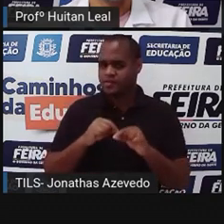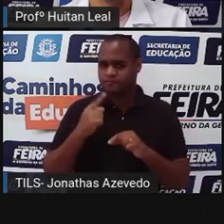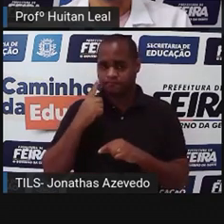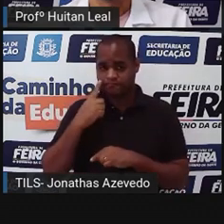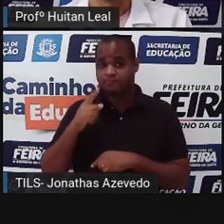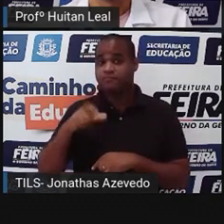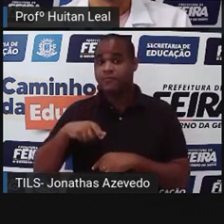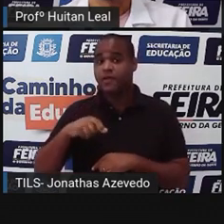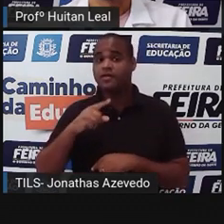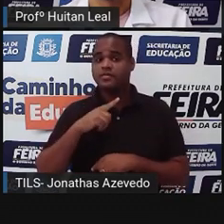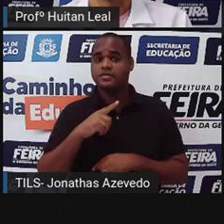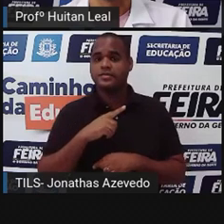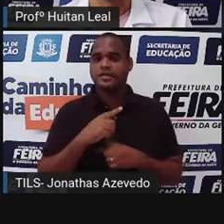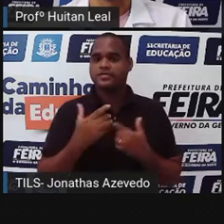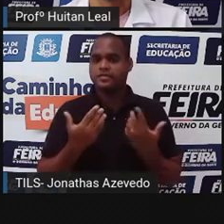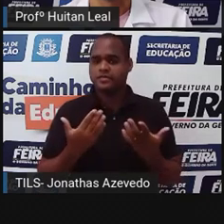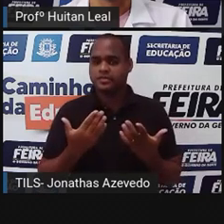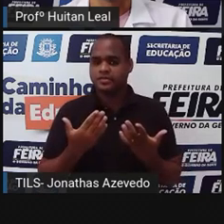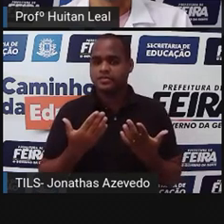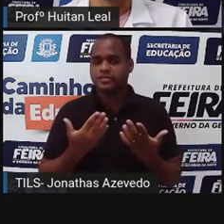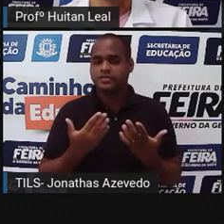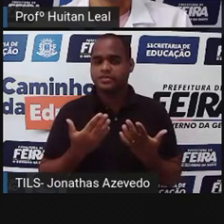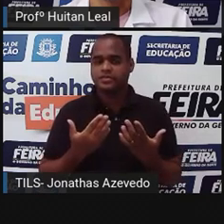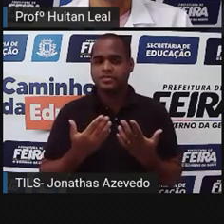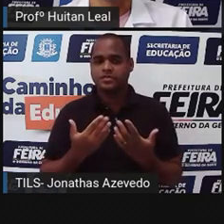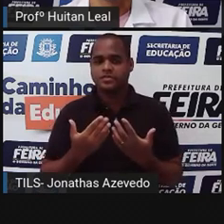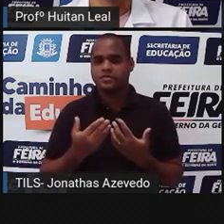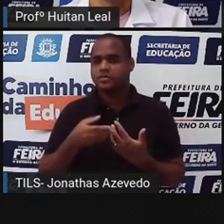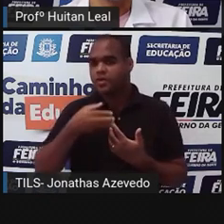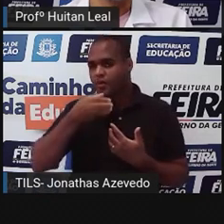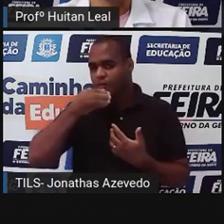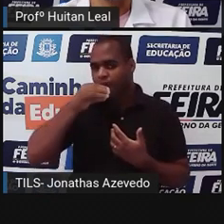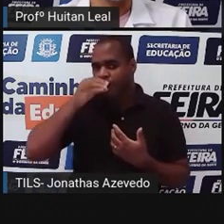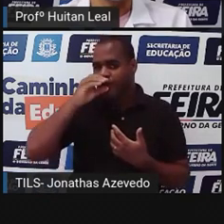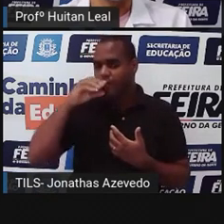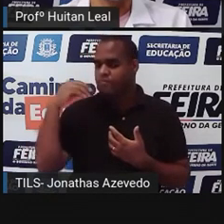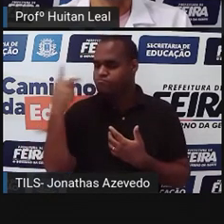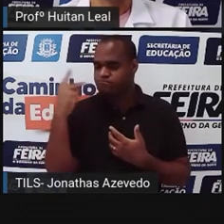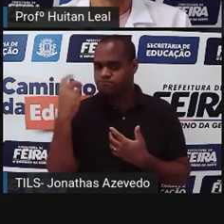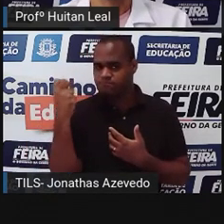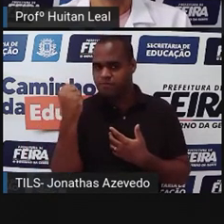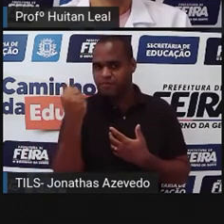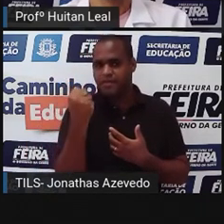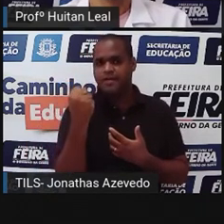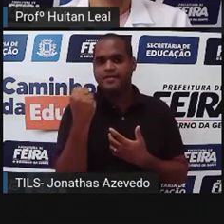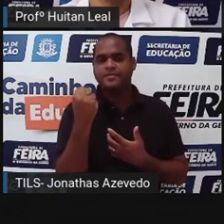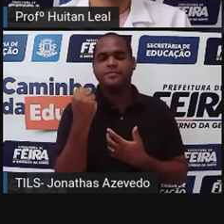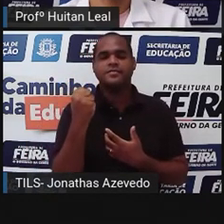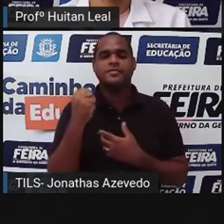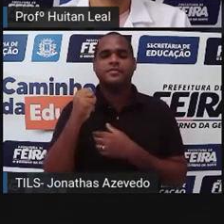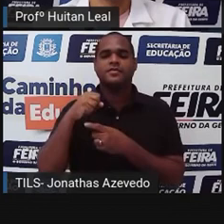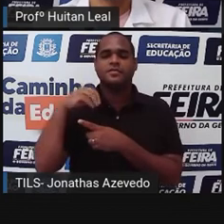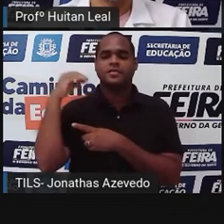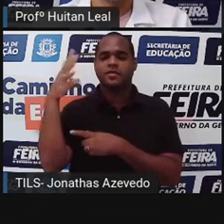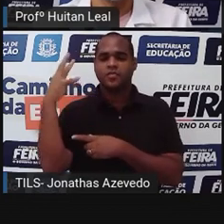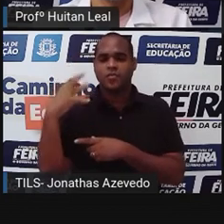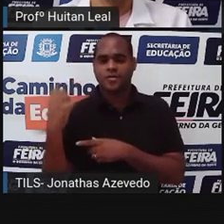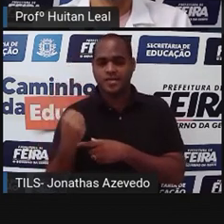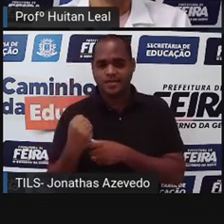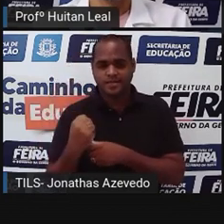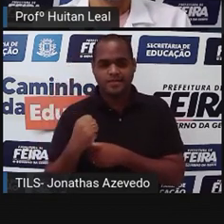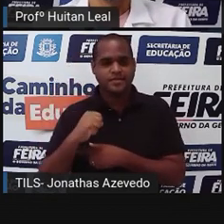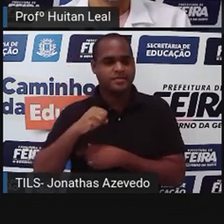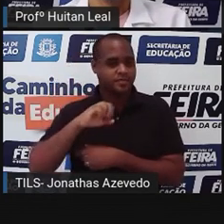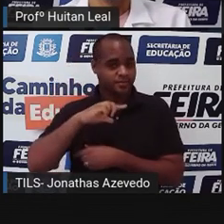determinado elemento de feitiçaria, de bruxaria, não sei exatamente,